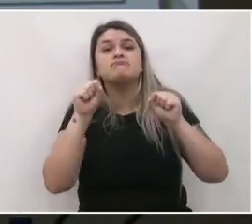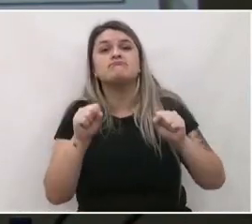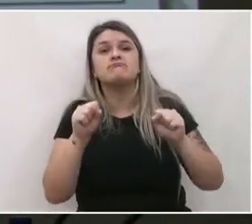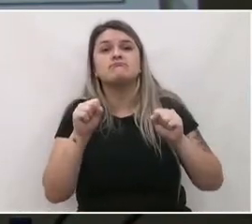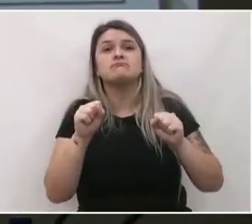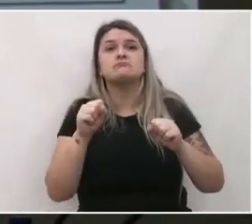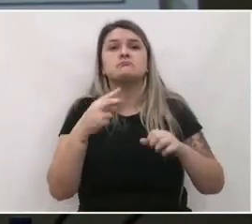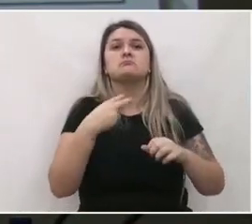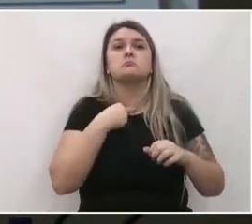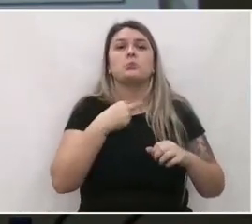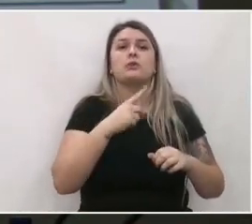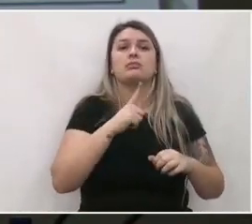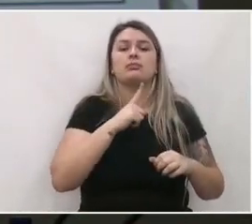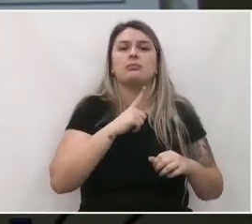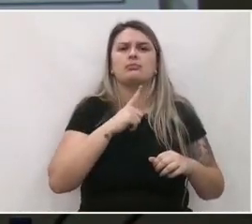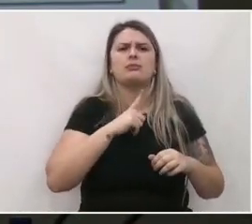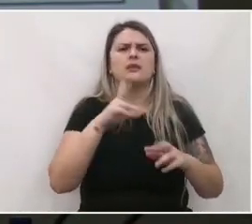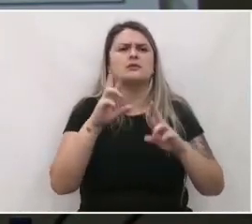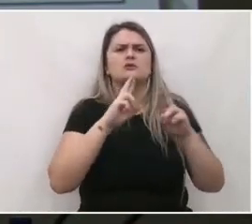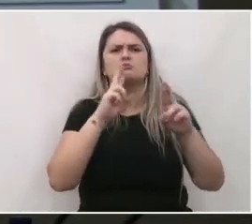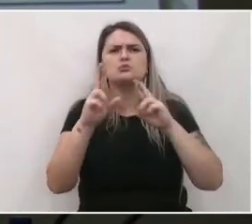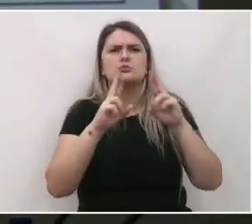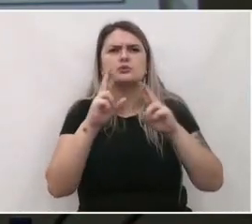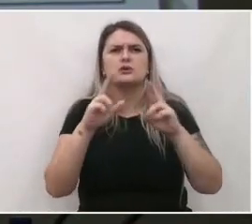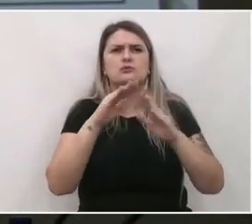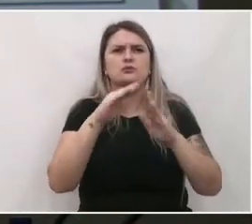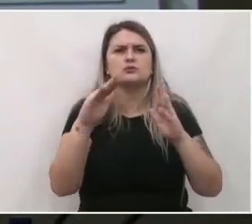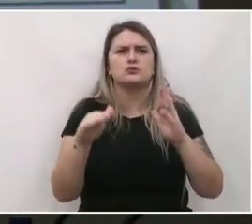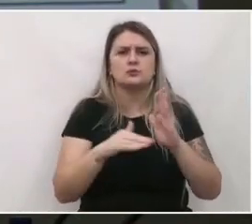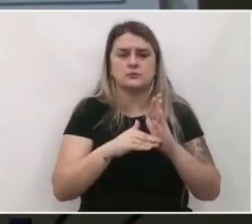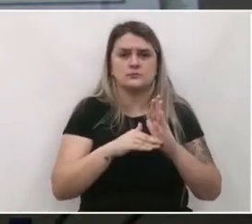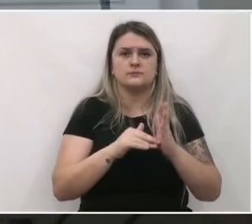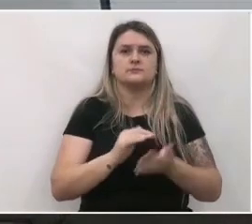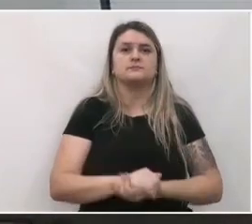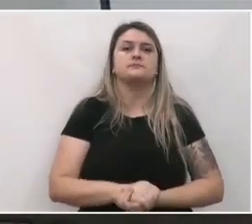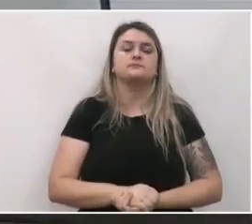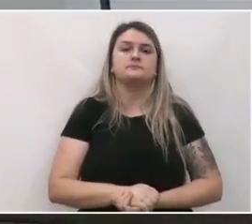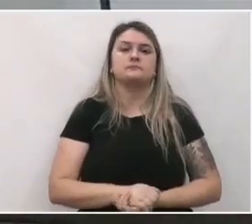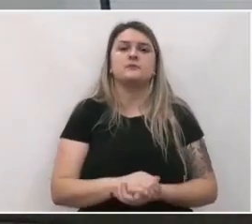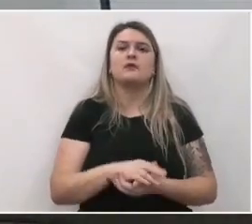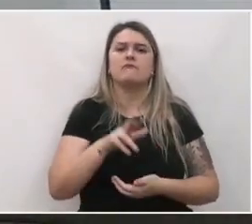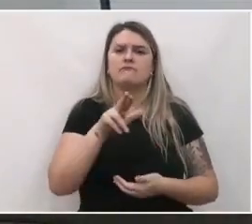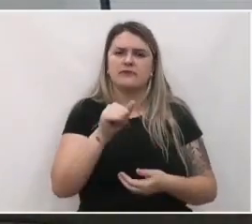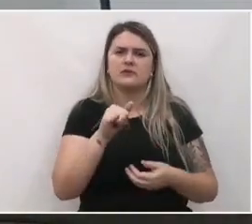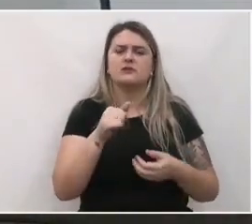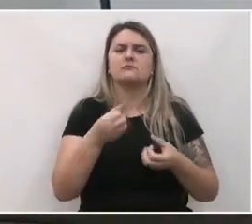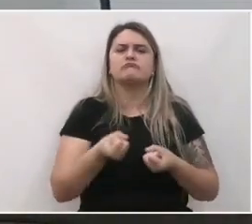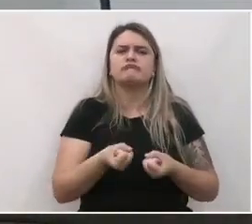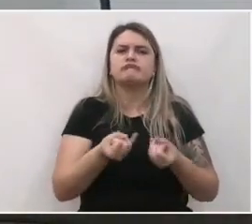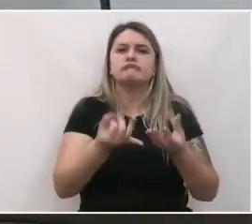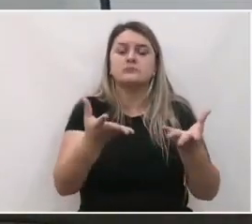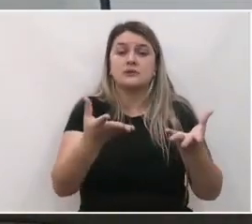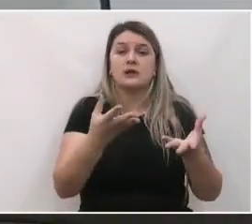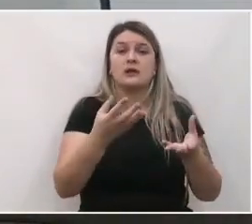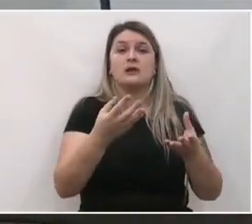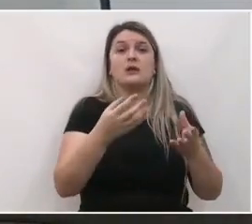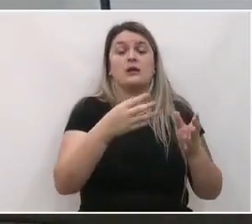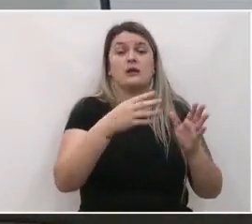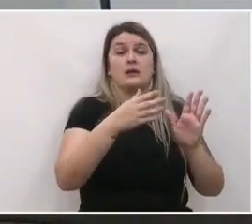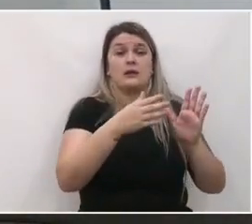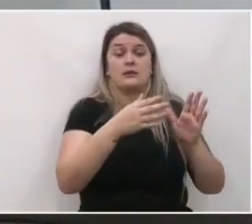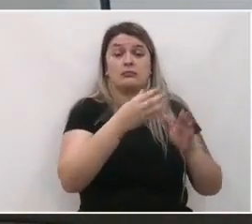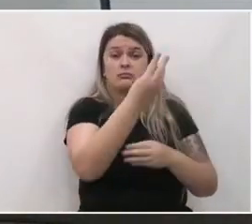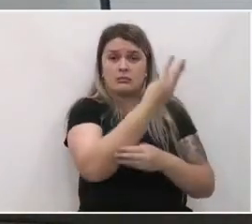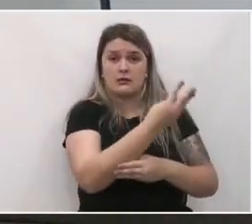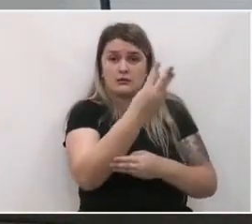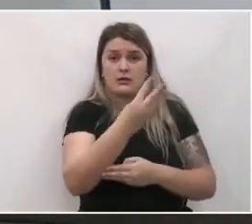todas as respostas no momento. Então, depois a gente vai compartilhar com vocês na página do plano diretor